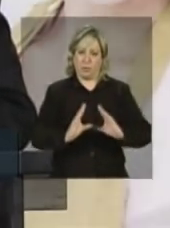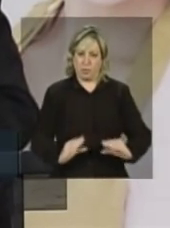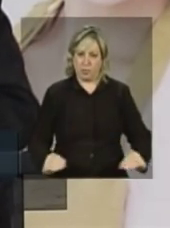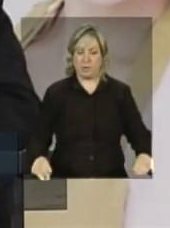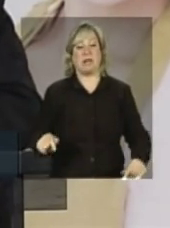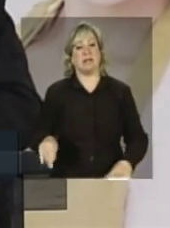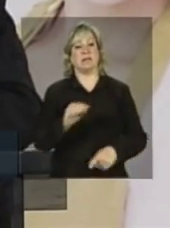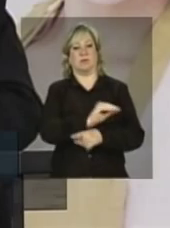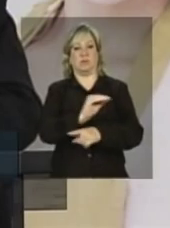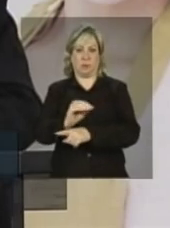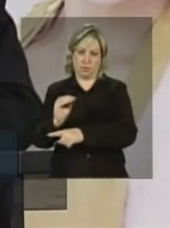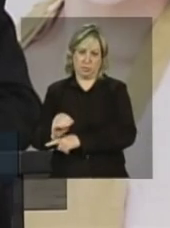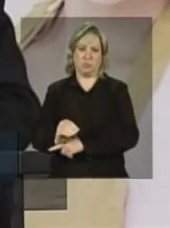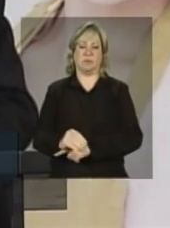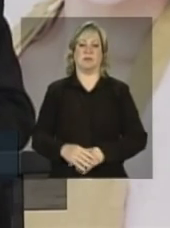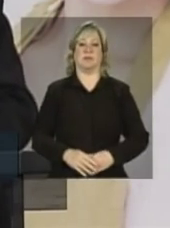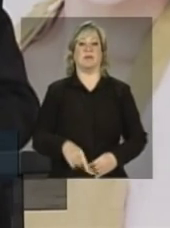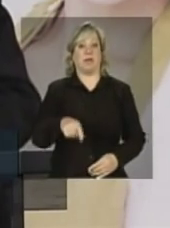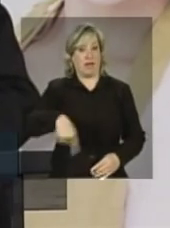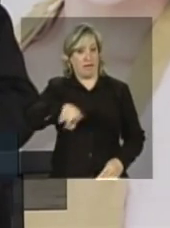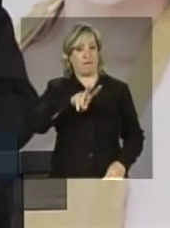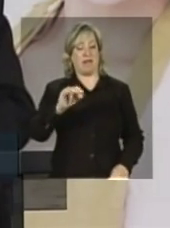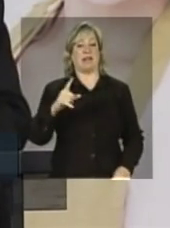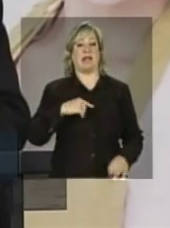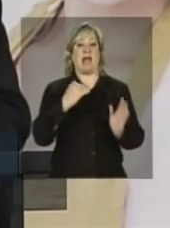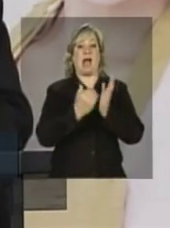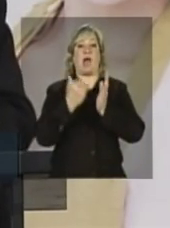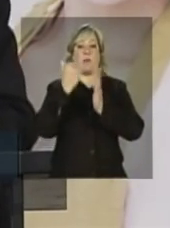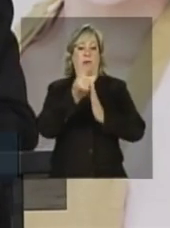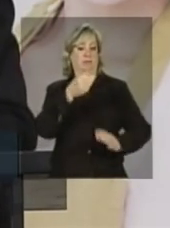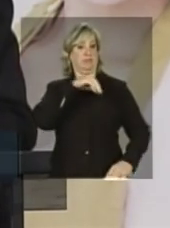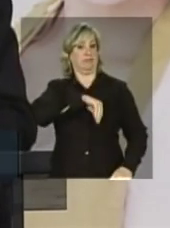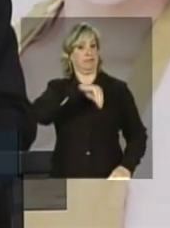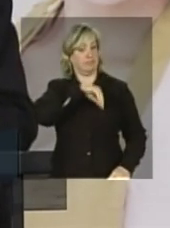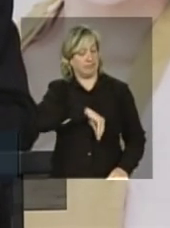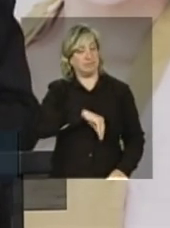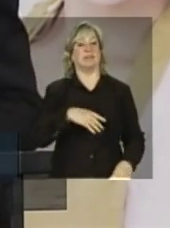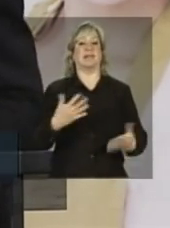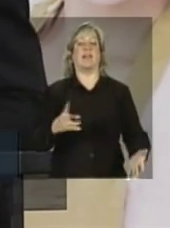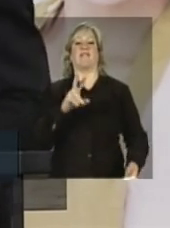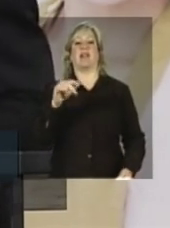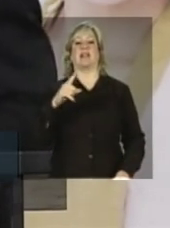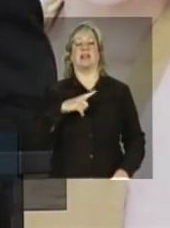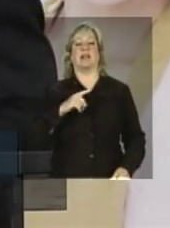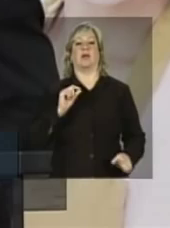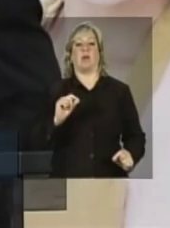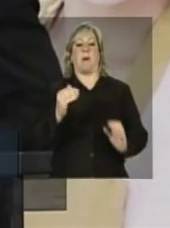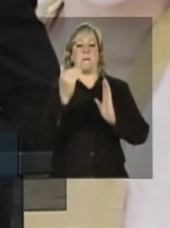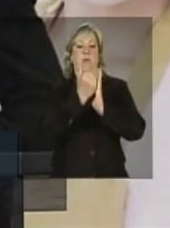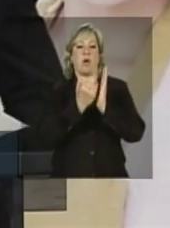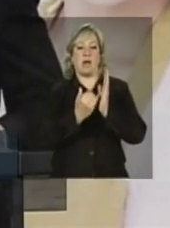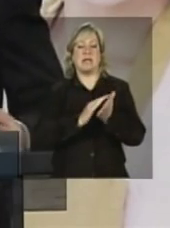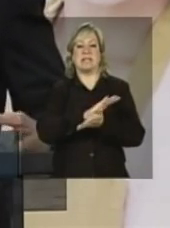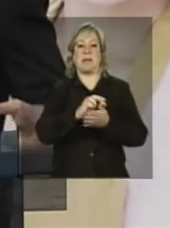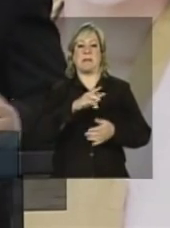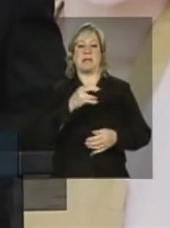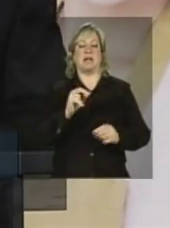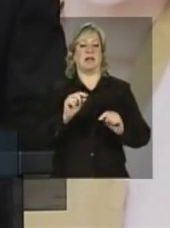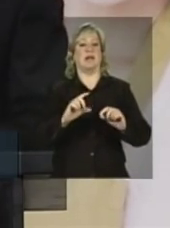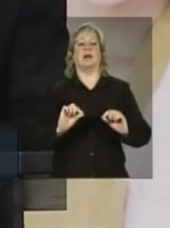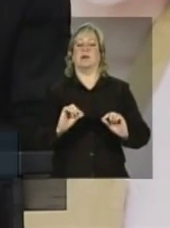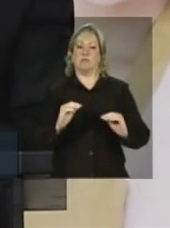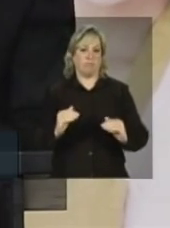pobres da população. Eles terão um aumento da renda e, portanto, sairão do programa numa situação social